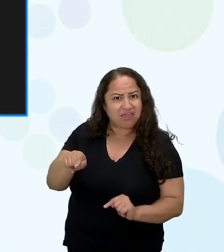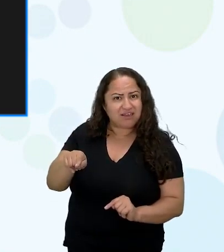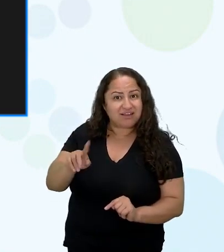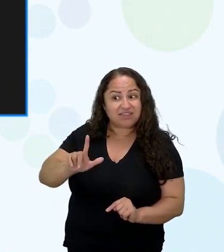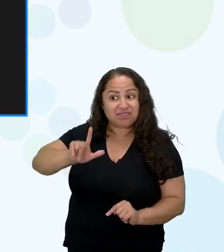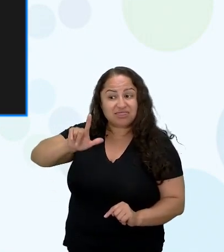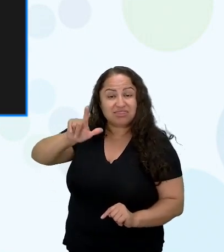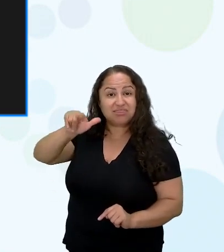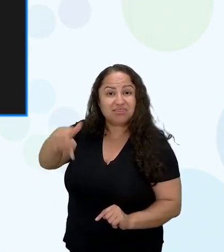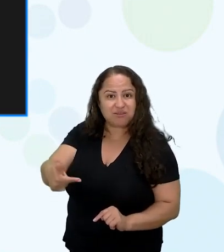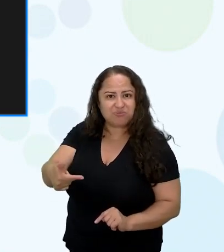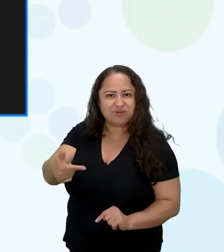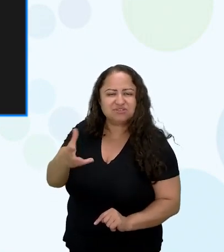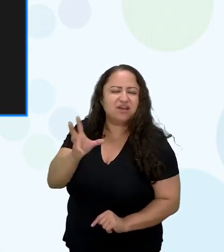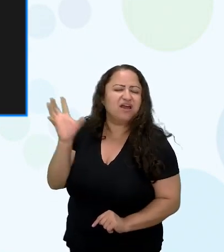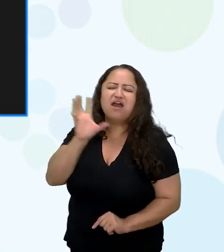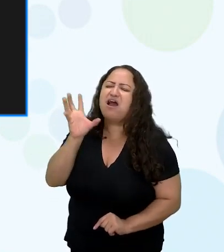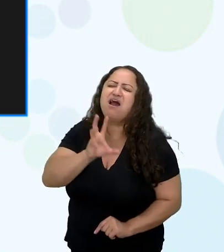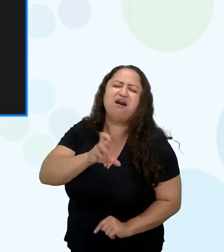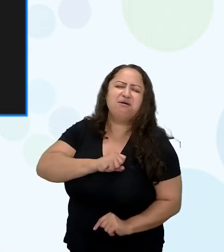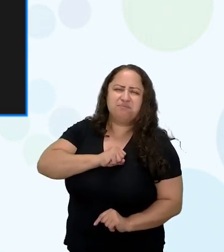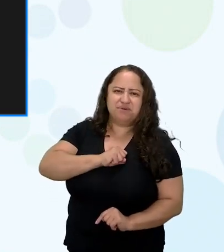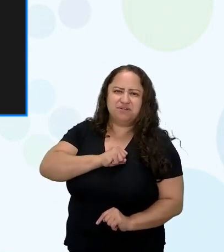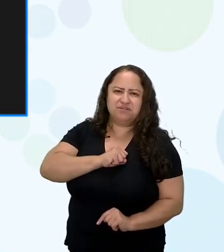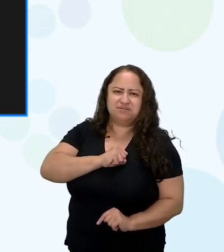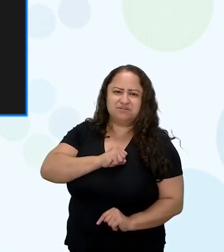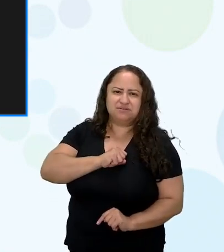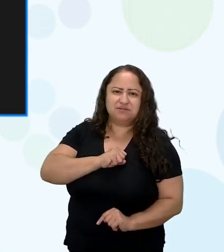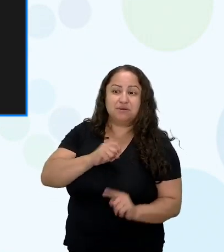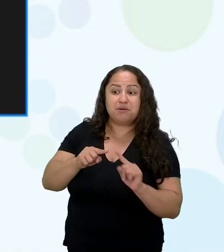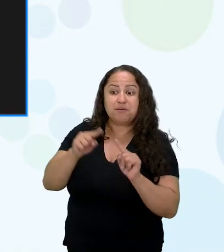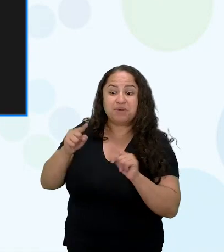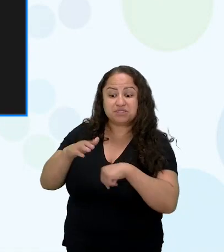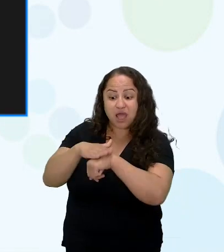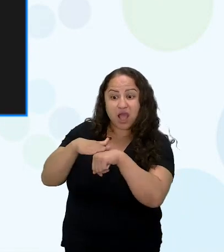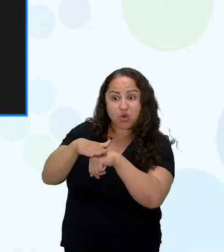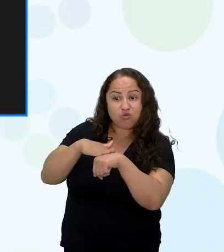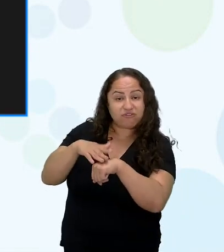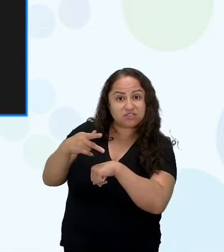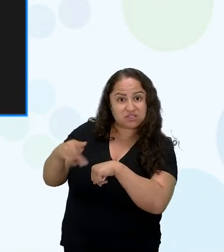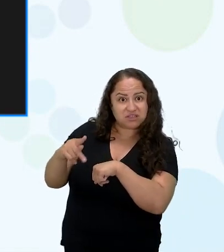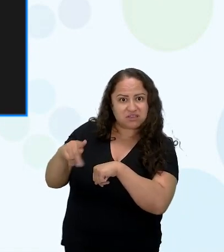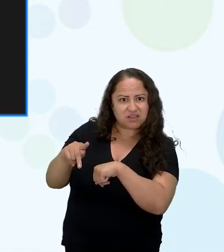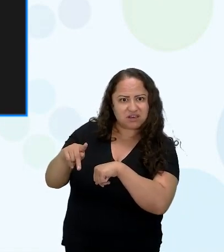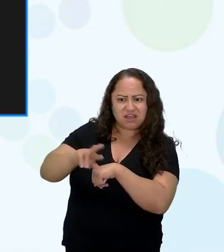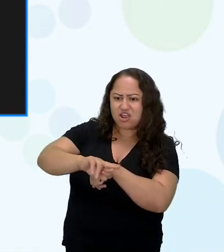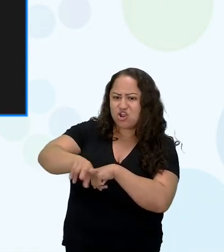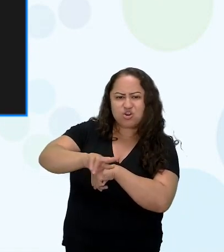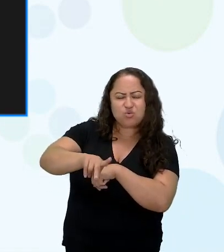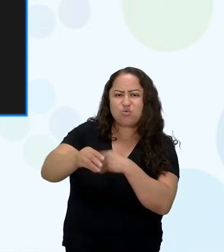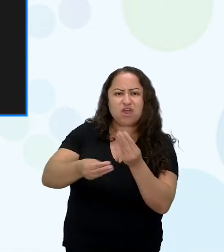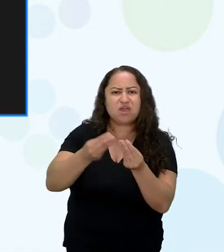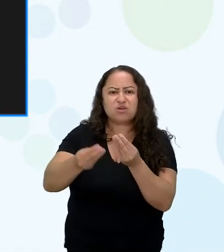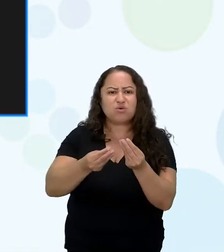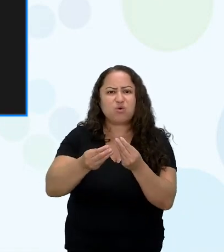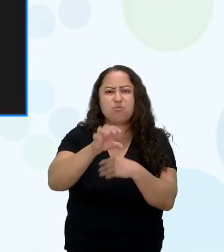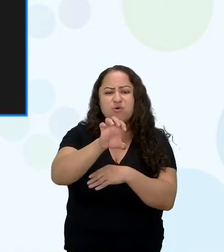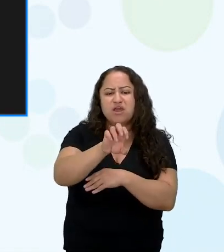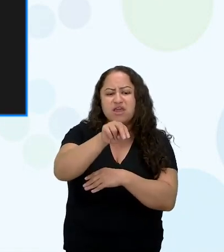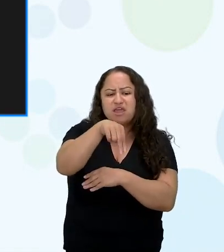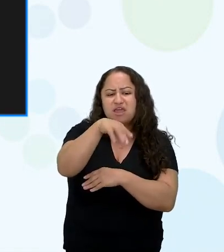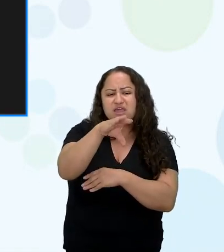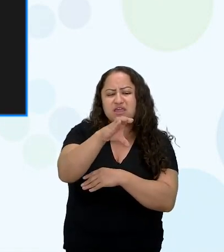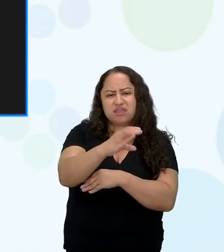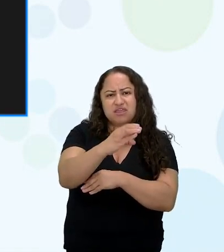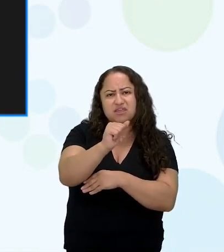que ela tem a conversa dela a maior conversa dela não são com os encarnados são com os desencarnados